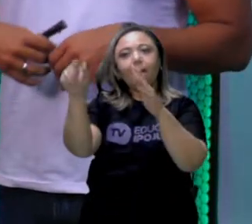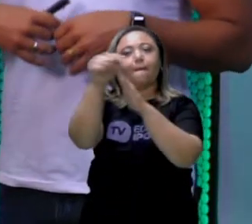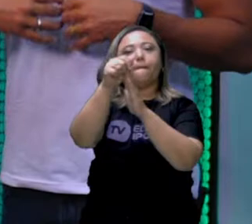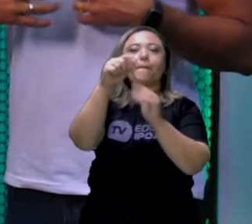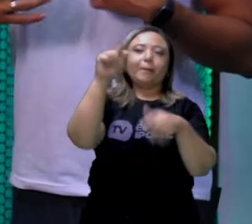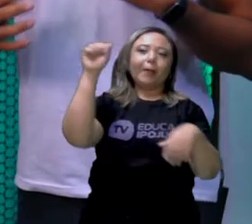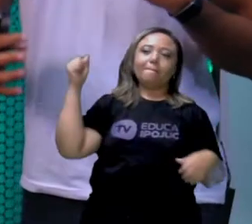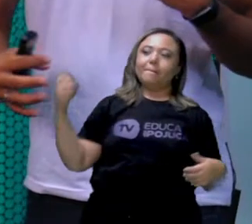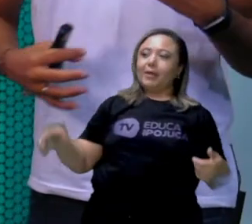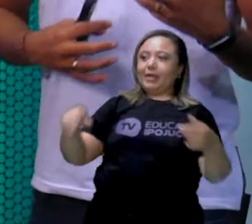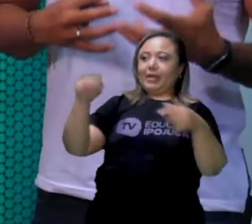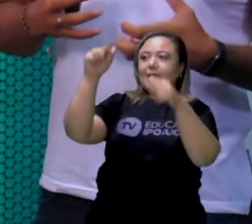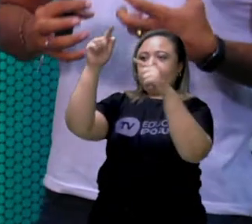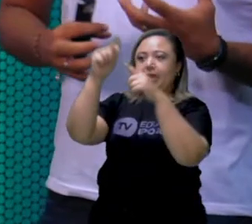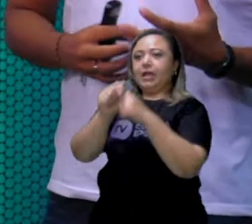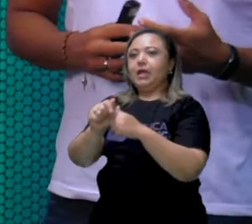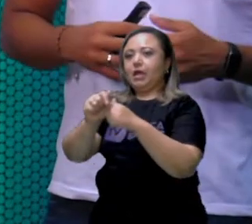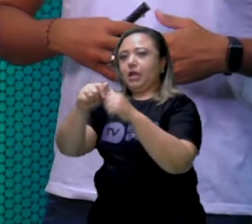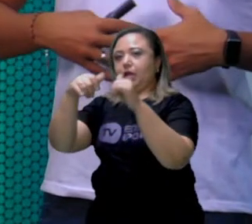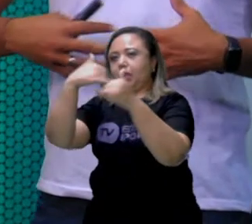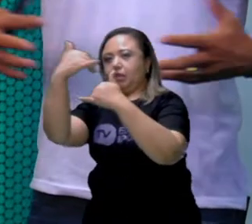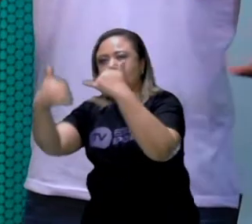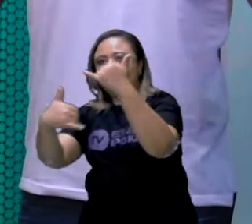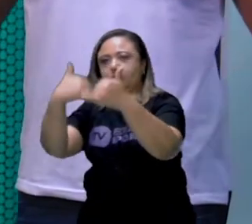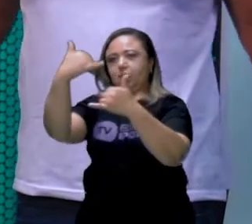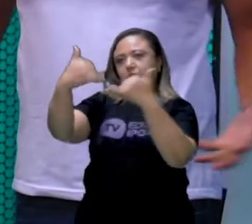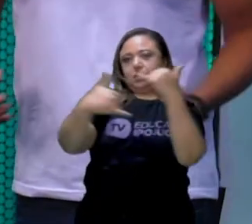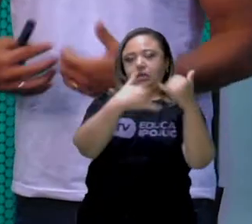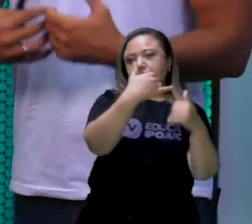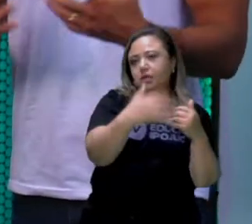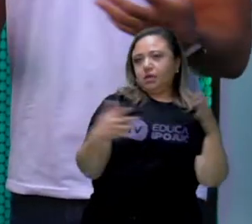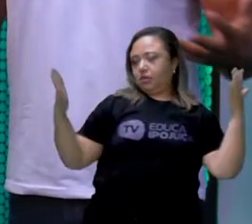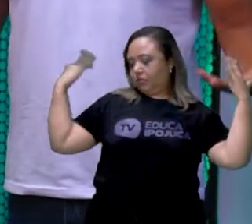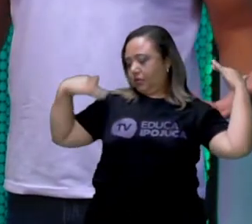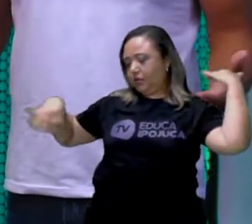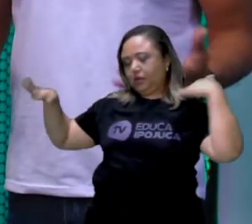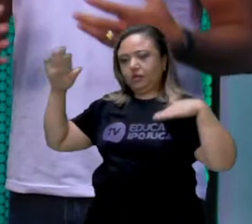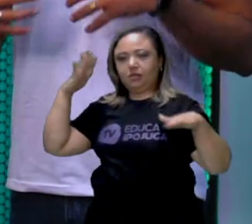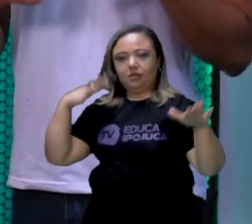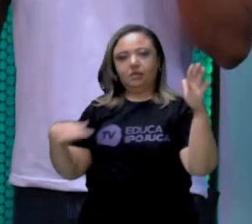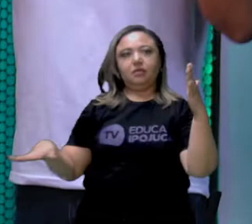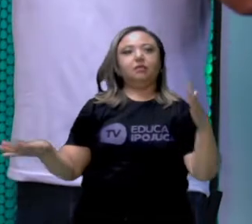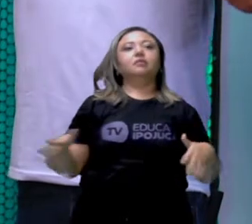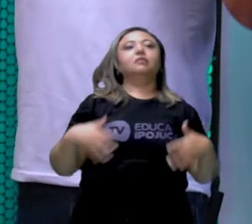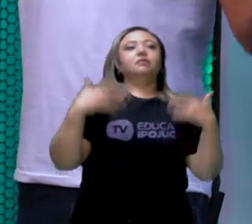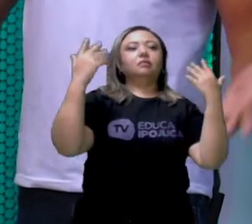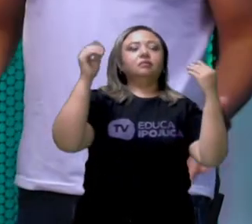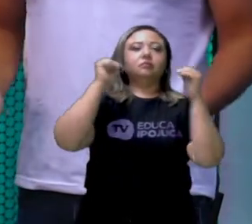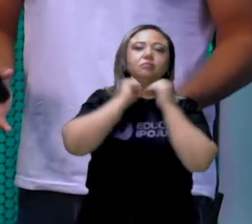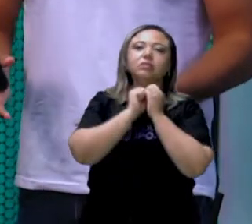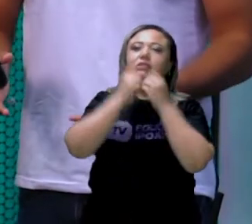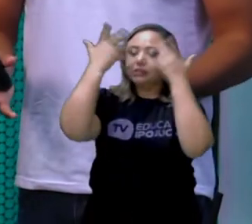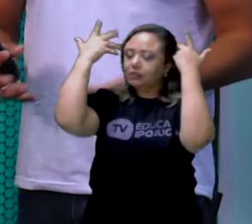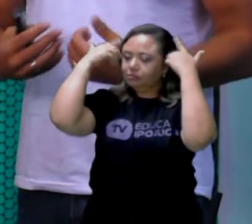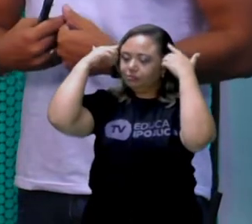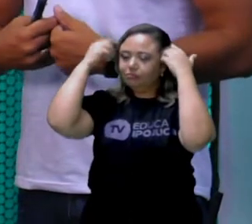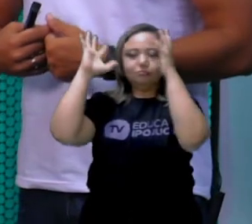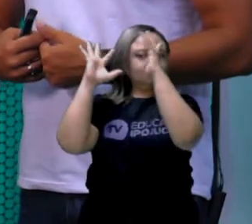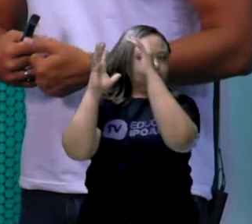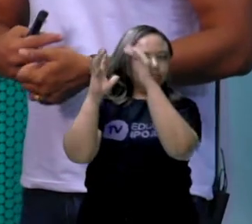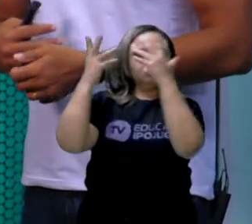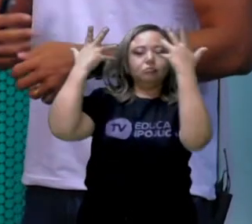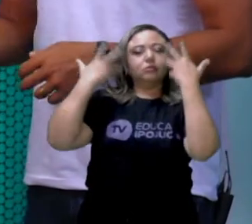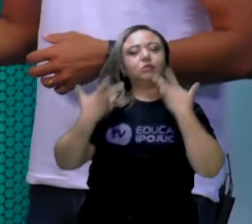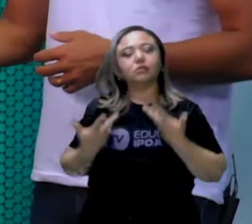o lazer, aquelas atividades ali do tempo livre, que a gente faz para se divertir, né? O que a gente faz para descansar a mente,